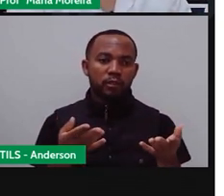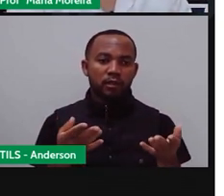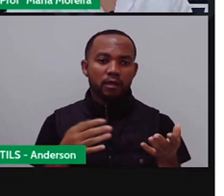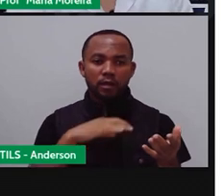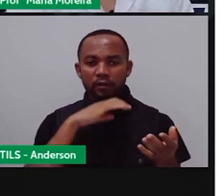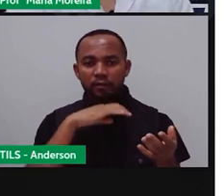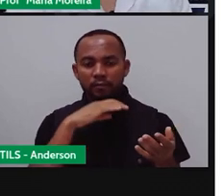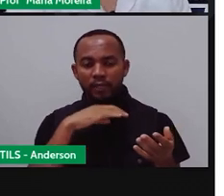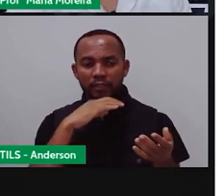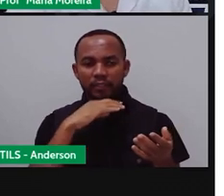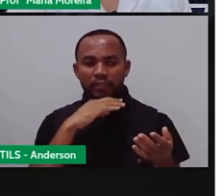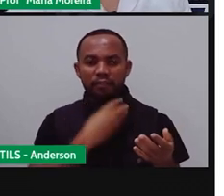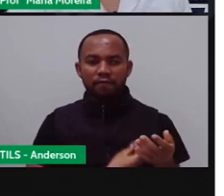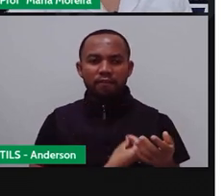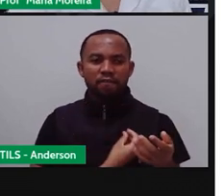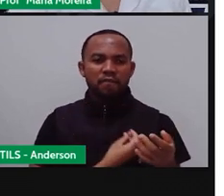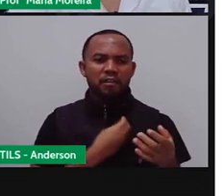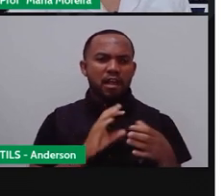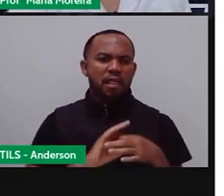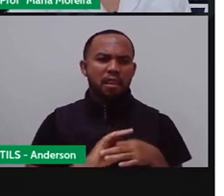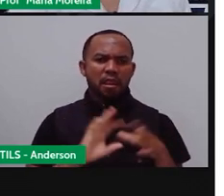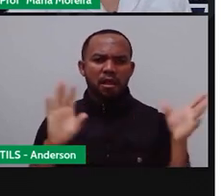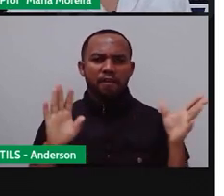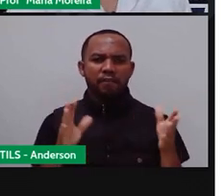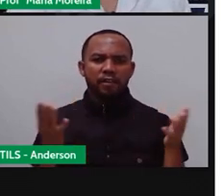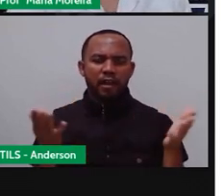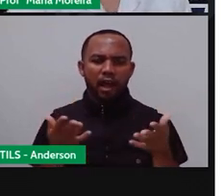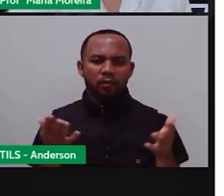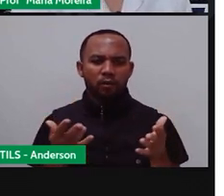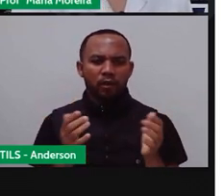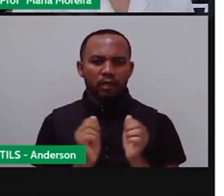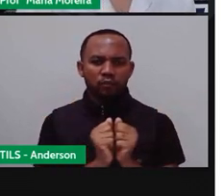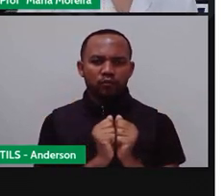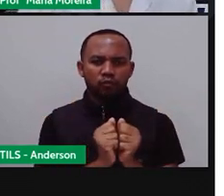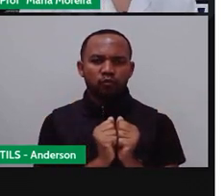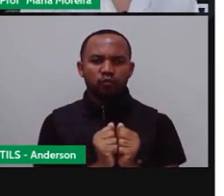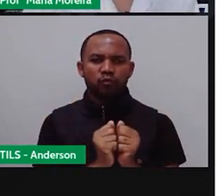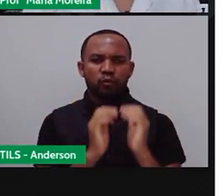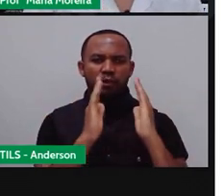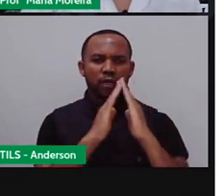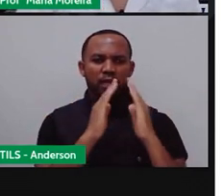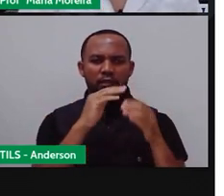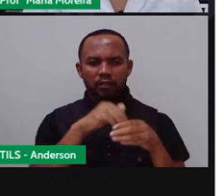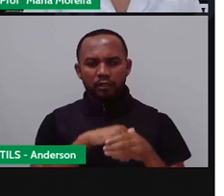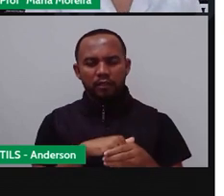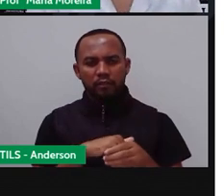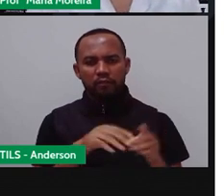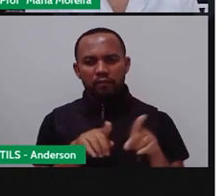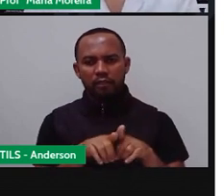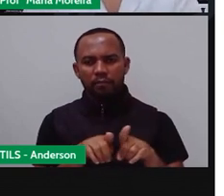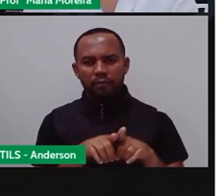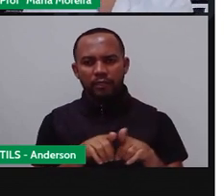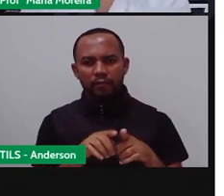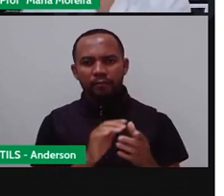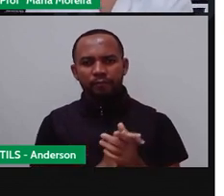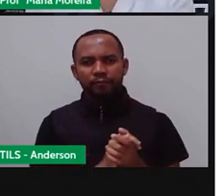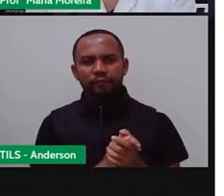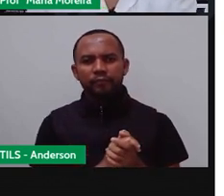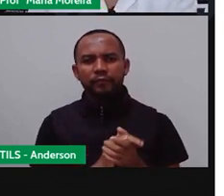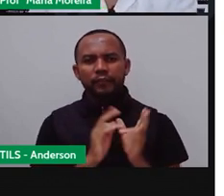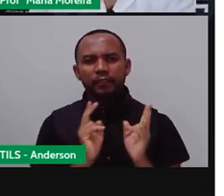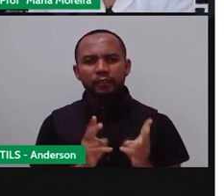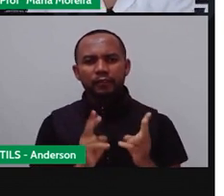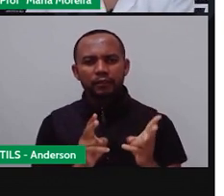natureza, passaram a ser domesticadas, como a gente viu. E, né, o mais comum aí, que a gente já falou aqui dele várias vezes, ele já